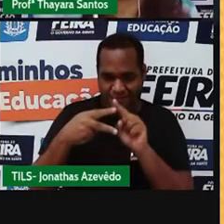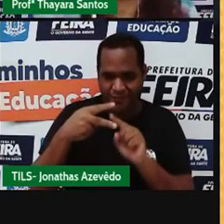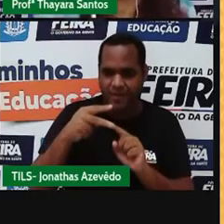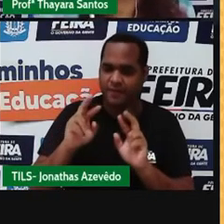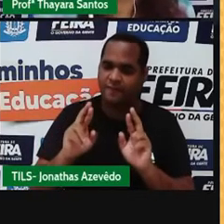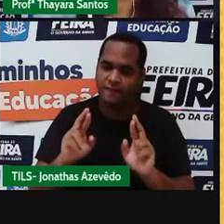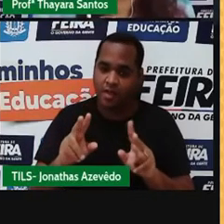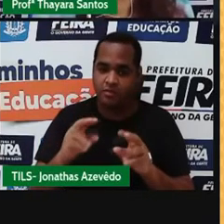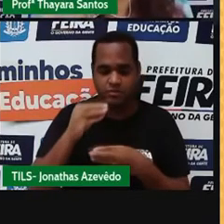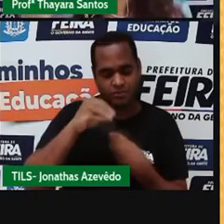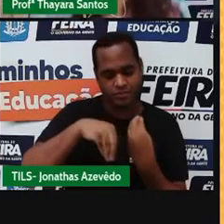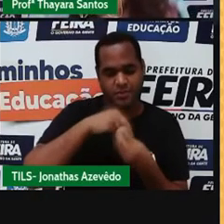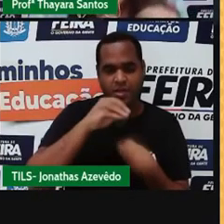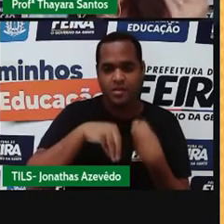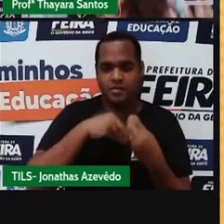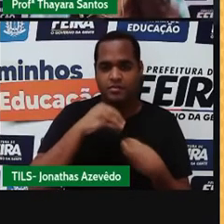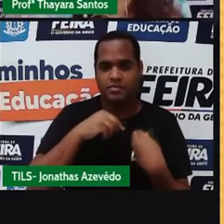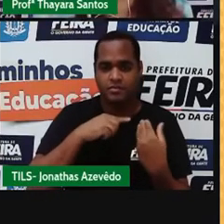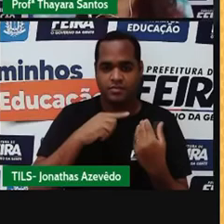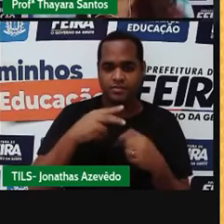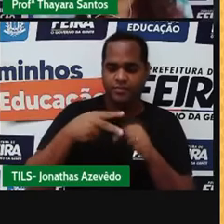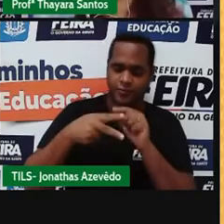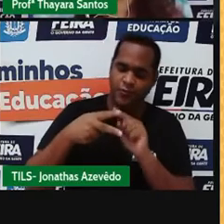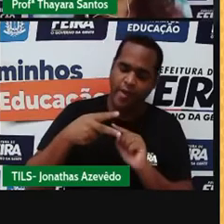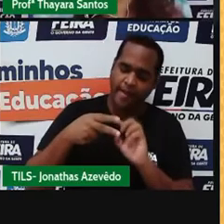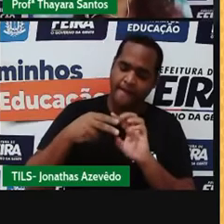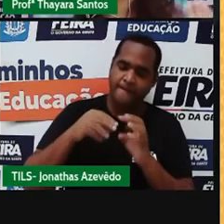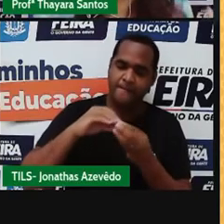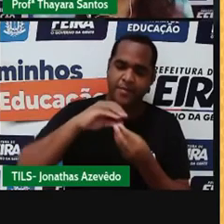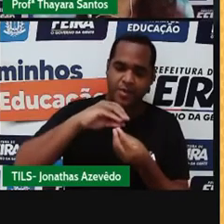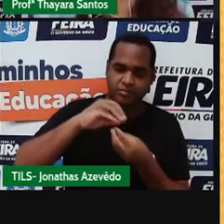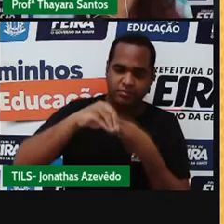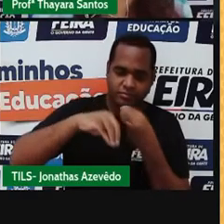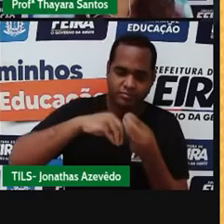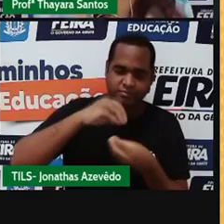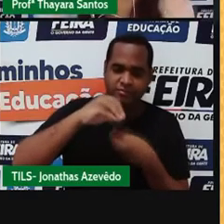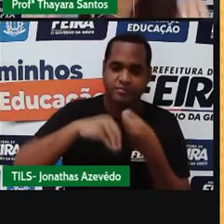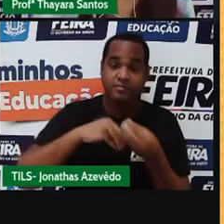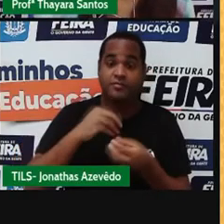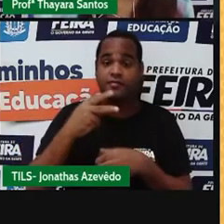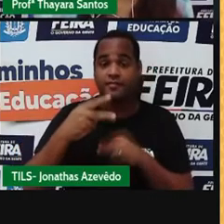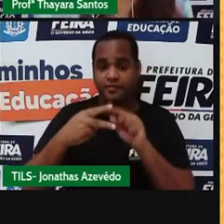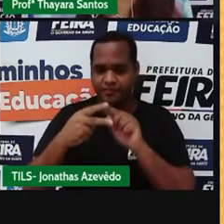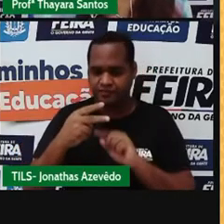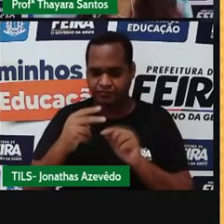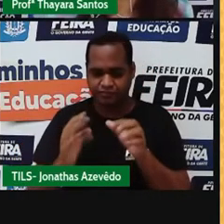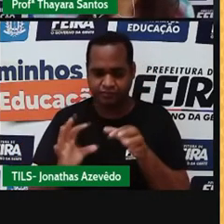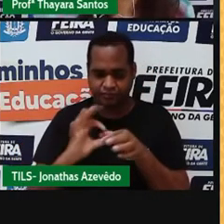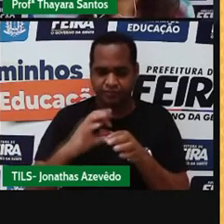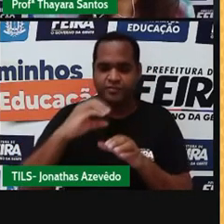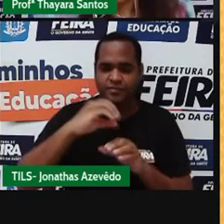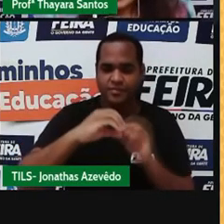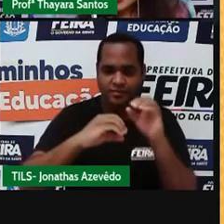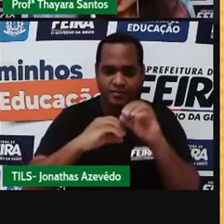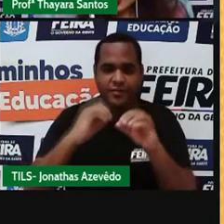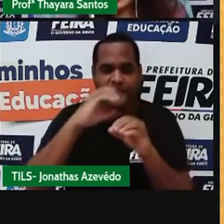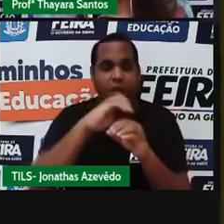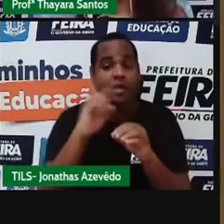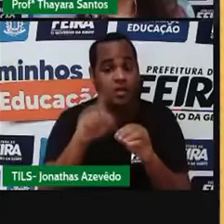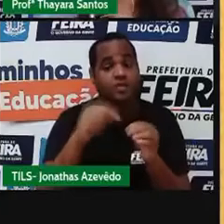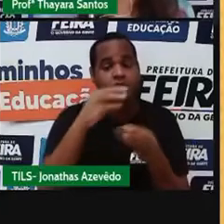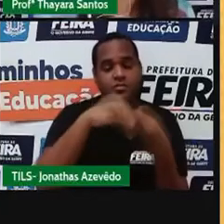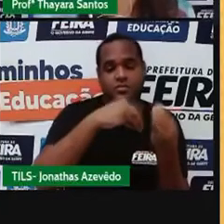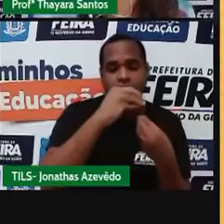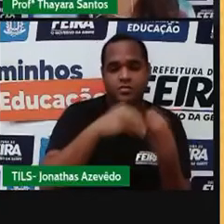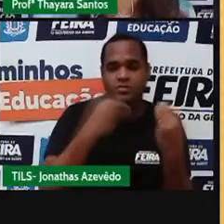diferentes. Então, quando eu misturo essas duas substâncias diferentes, cada uma delas vai ser um constituinte ali da minha mistura. Só que